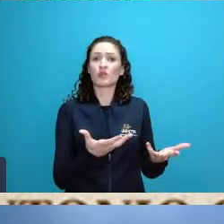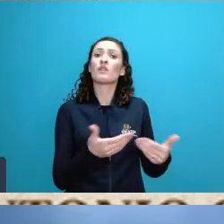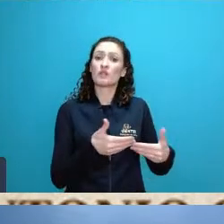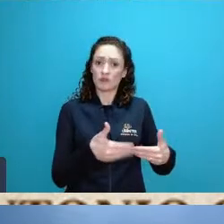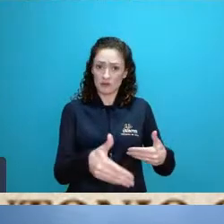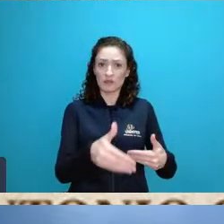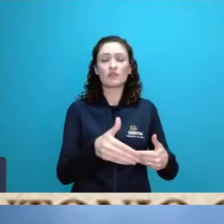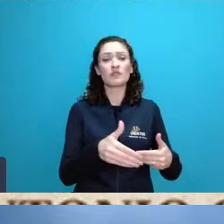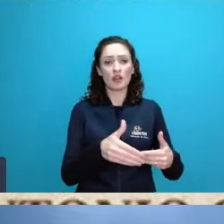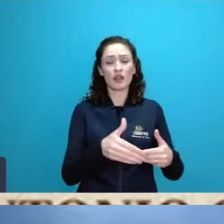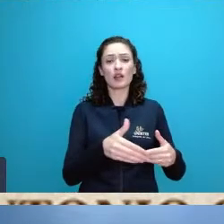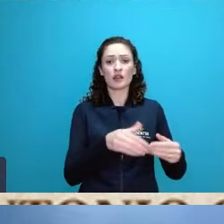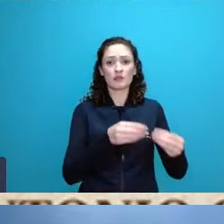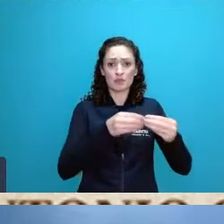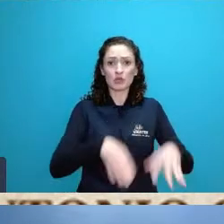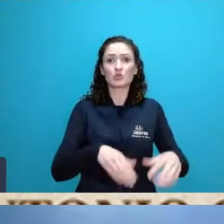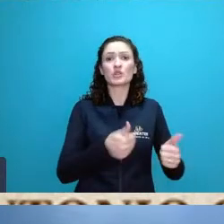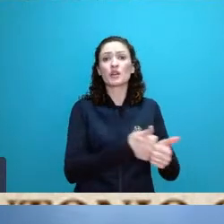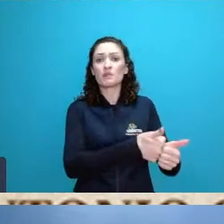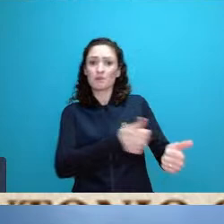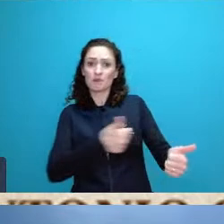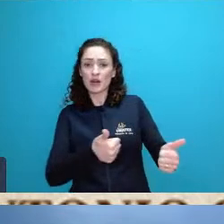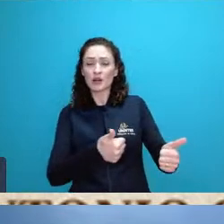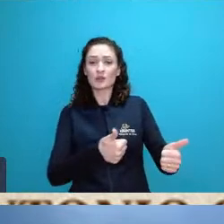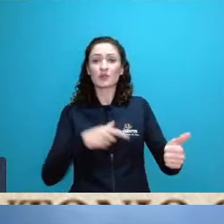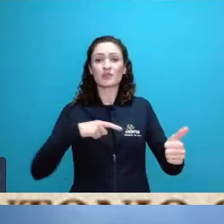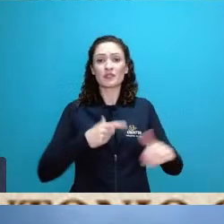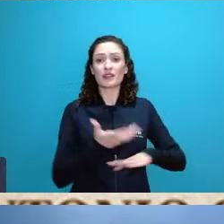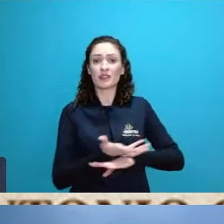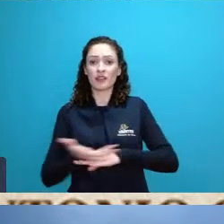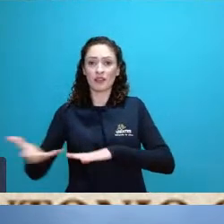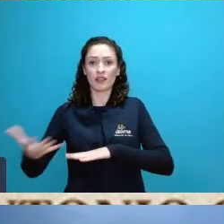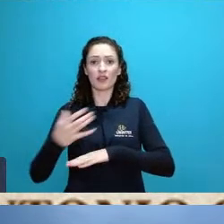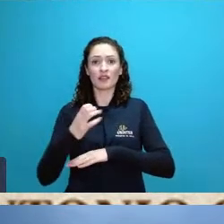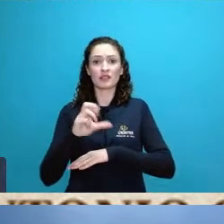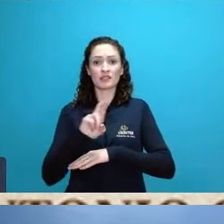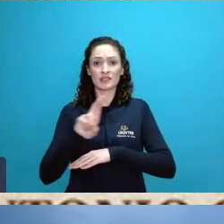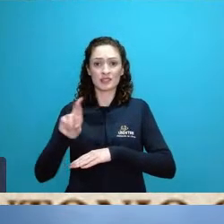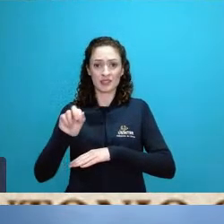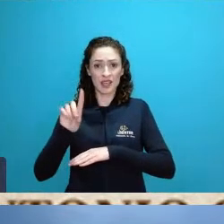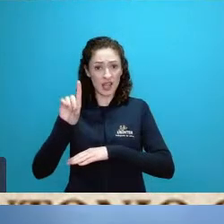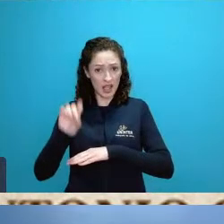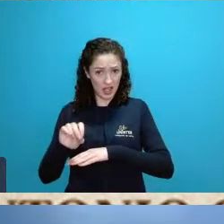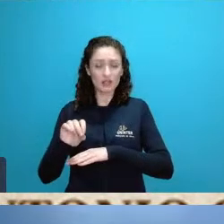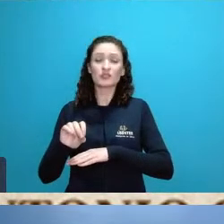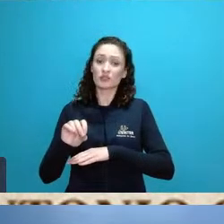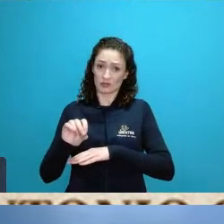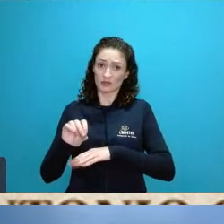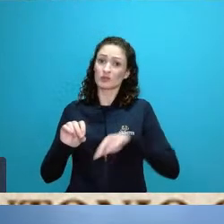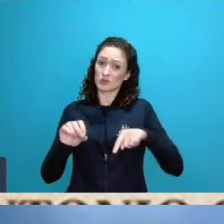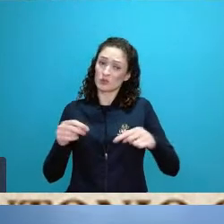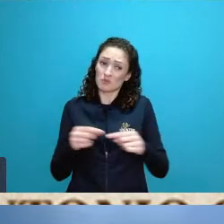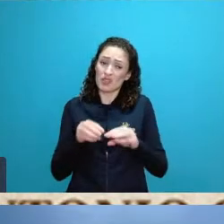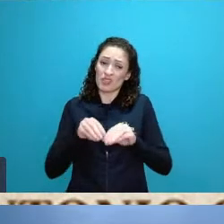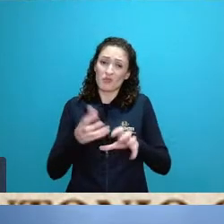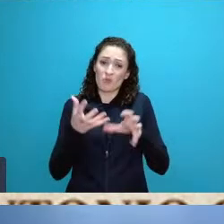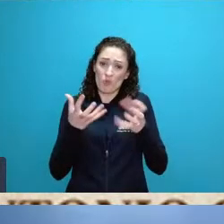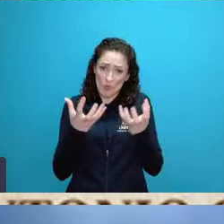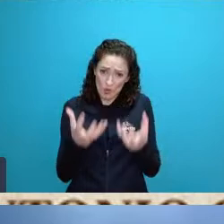de alimentos que é feito ali na borda no cerrado né porque tornando uma região muito mais o cerrado já tem uma vegetação seca com